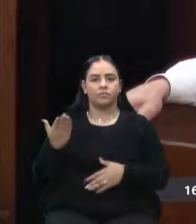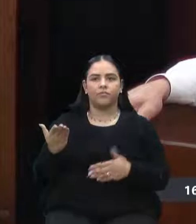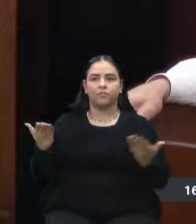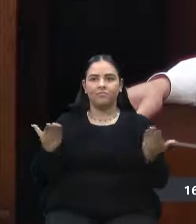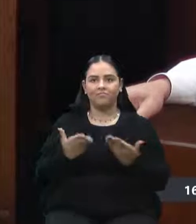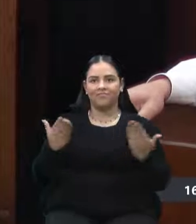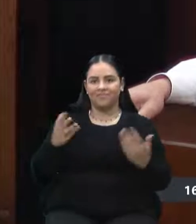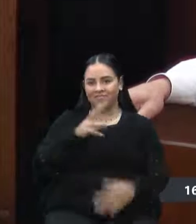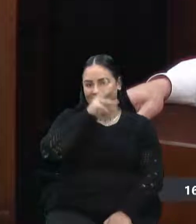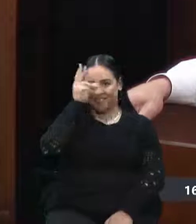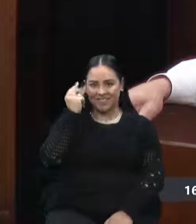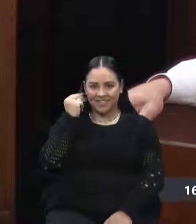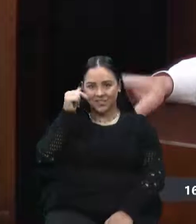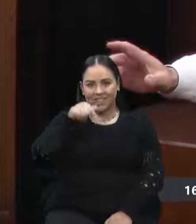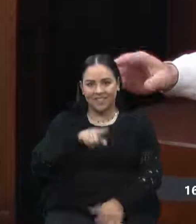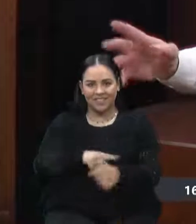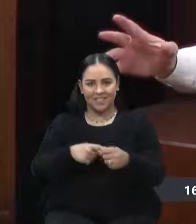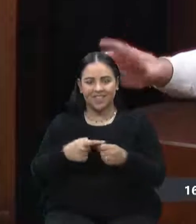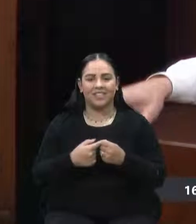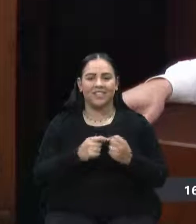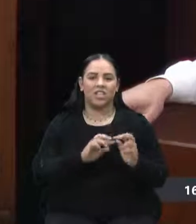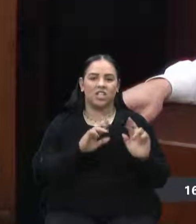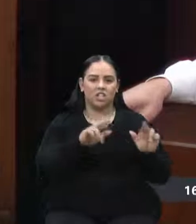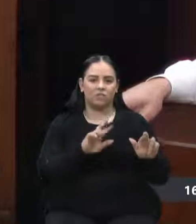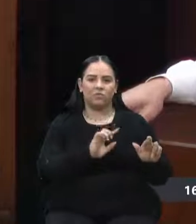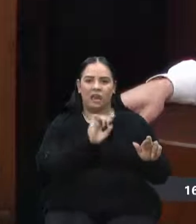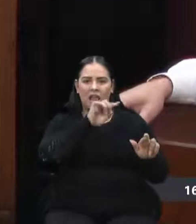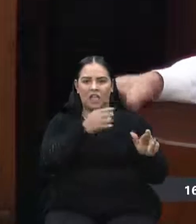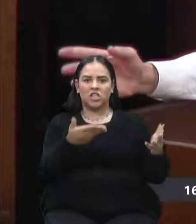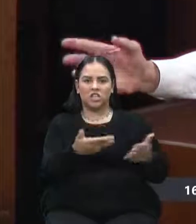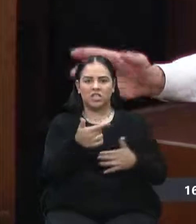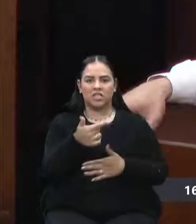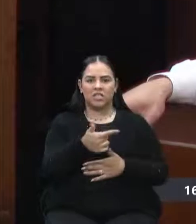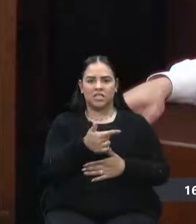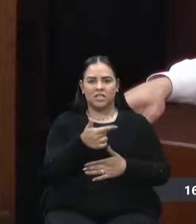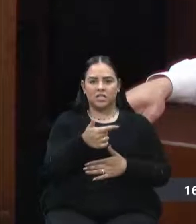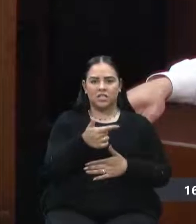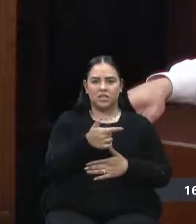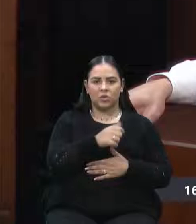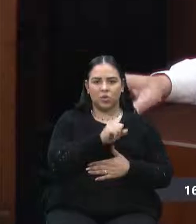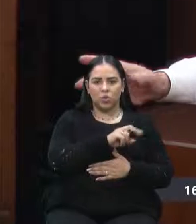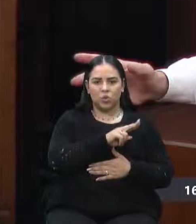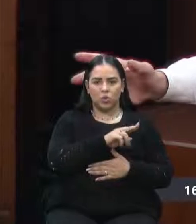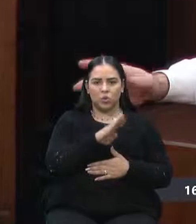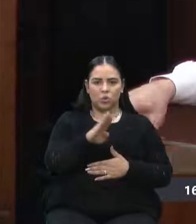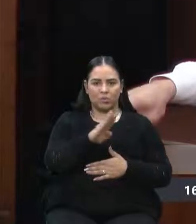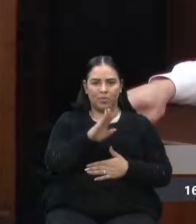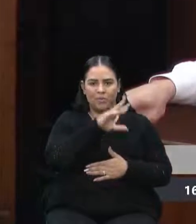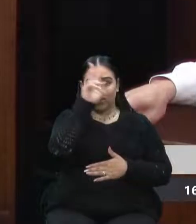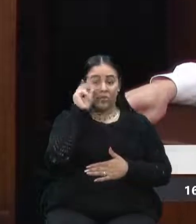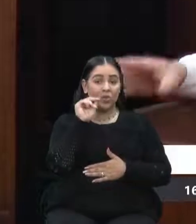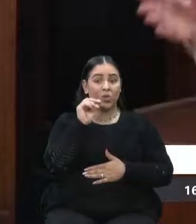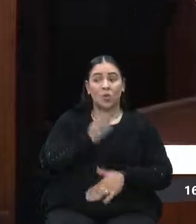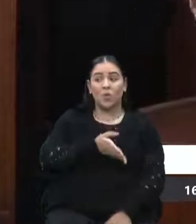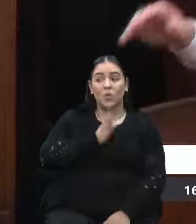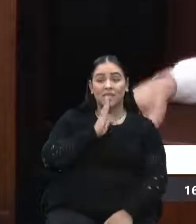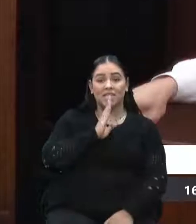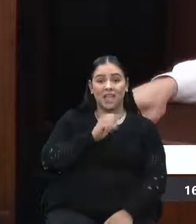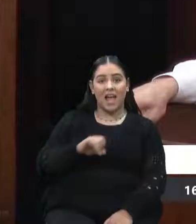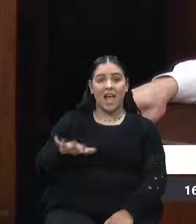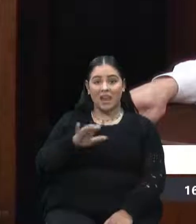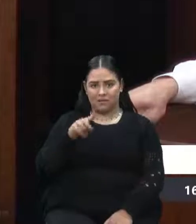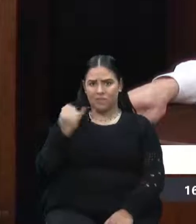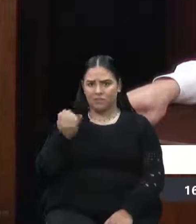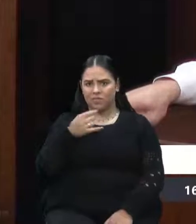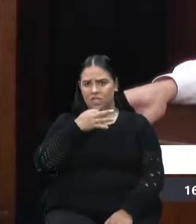da cidade, é da região de lá, conhecedor, foi subprefeito. Então, tem conhecimento da área, é importante para Caxias Sul. Sua parte,